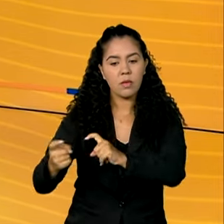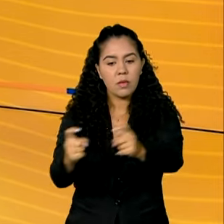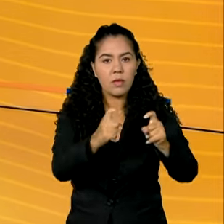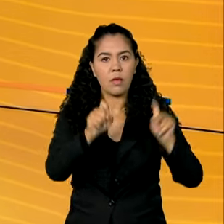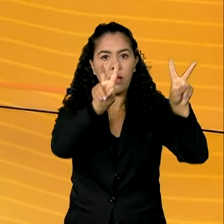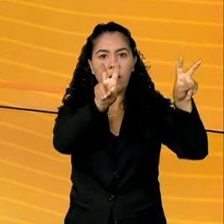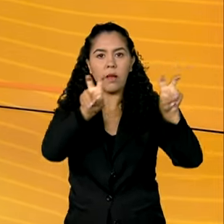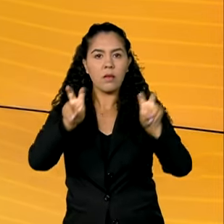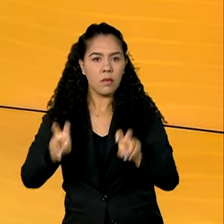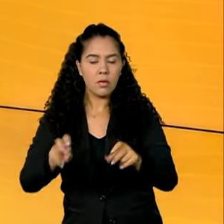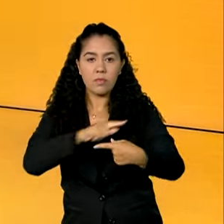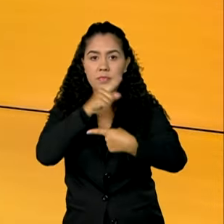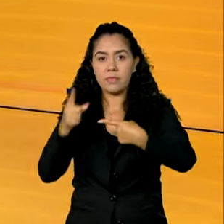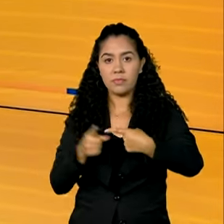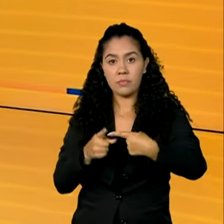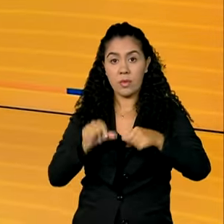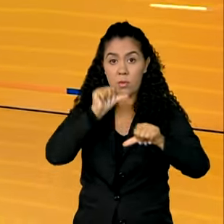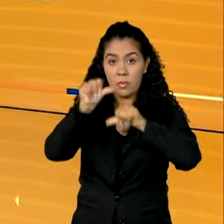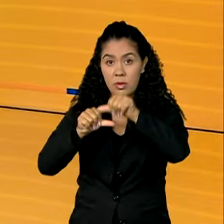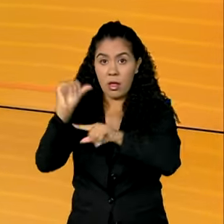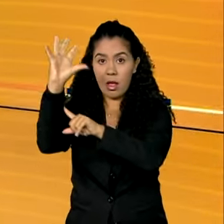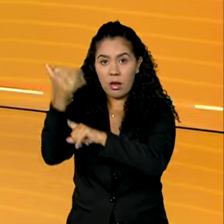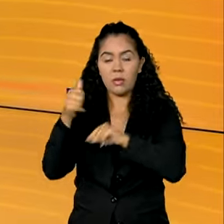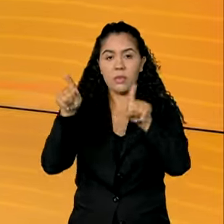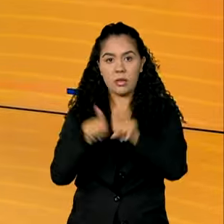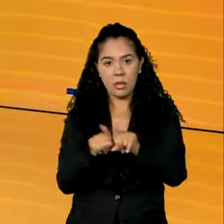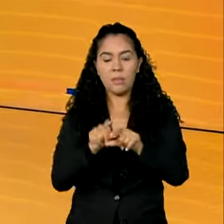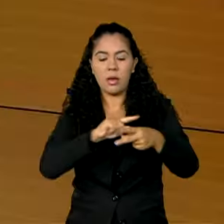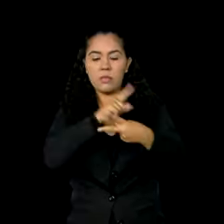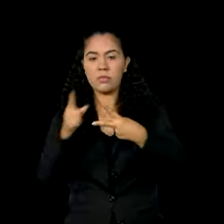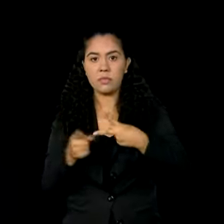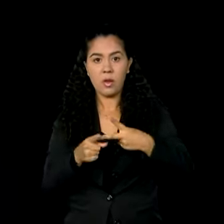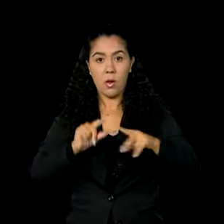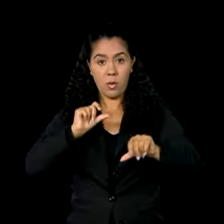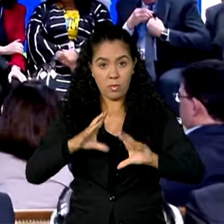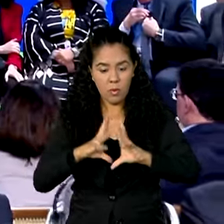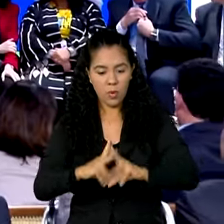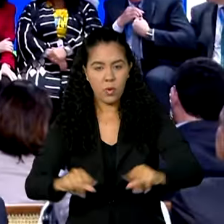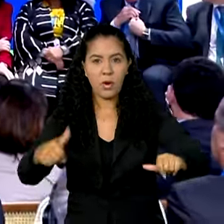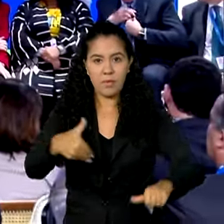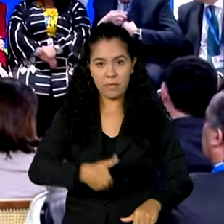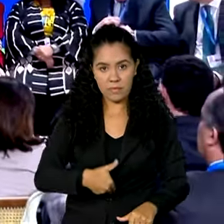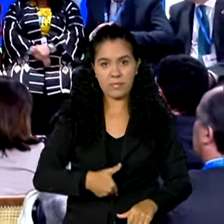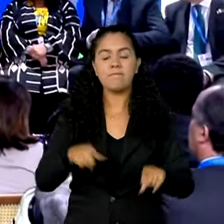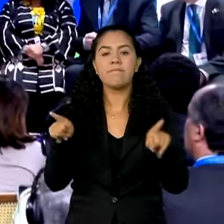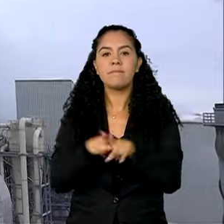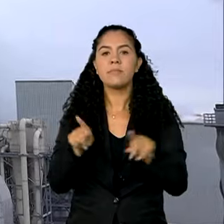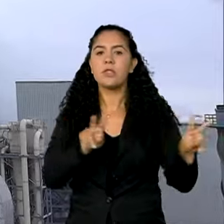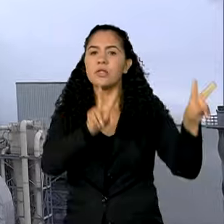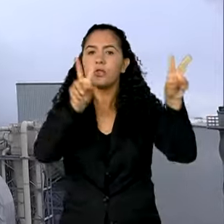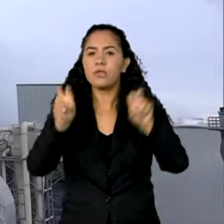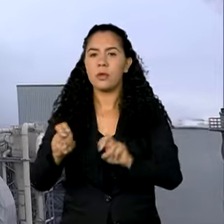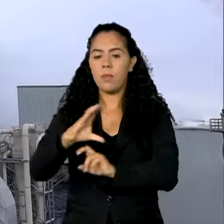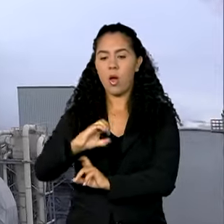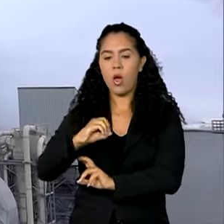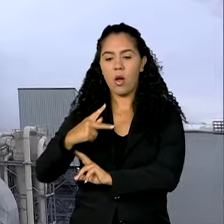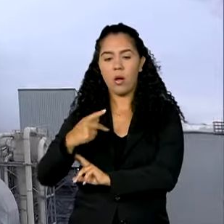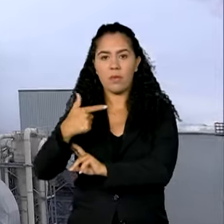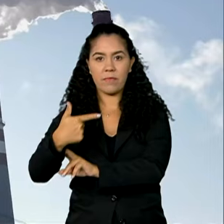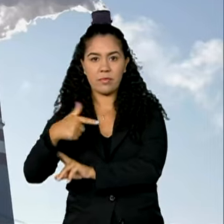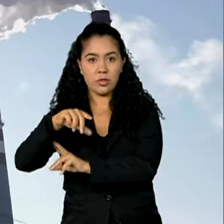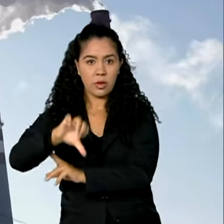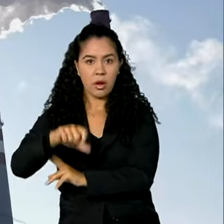debater temas como mudanças do clima e combate à fome. Na COP29, Brasil lança a plataforma de investimentos